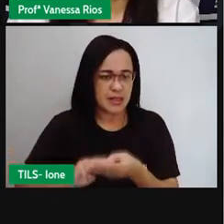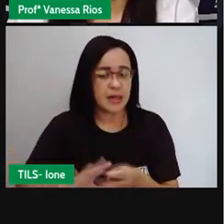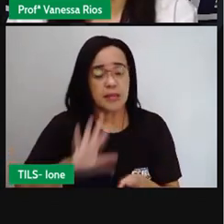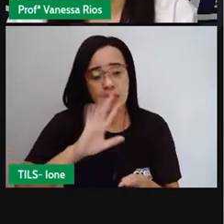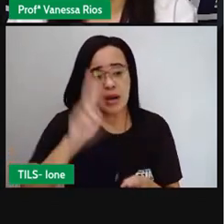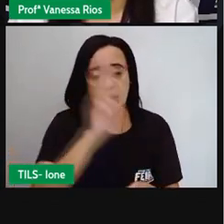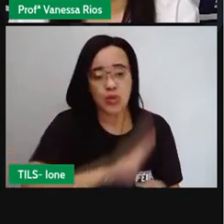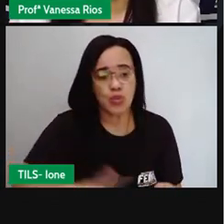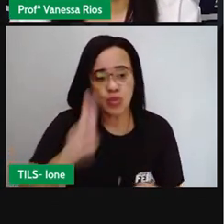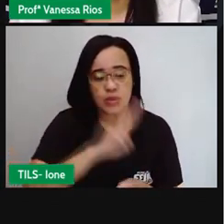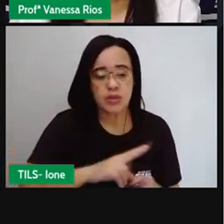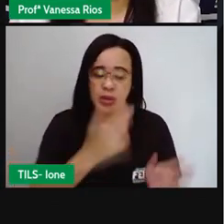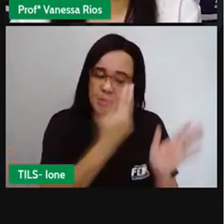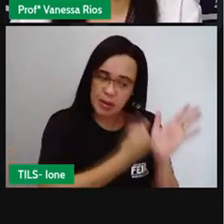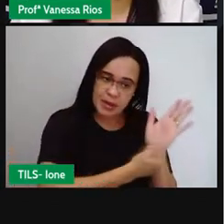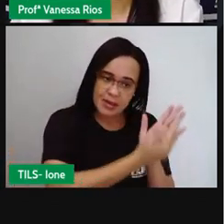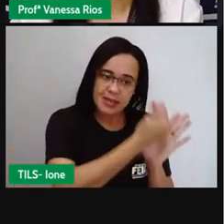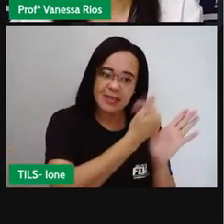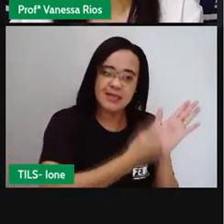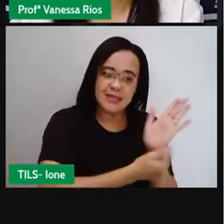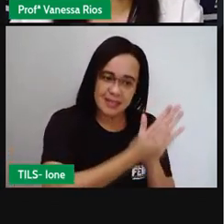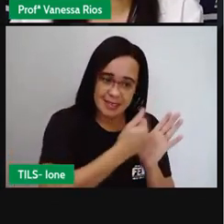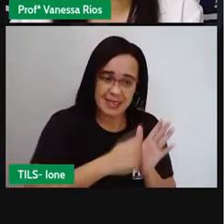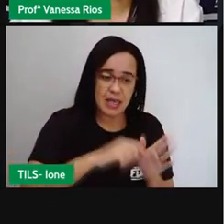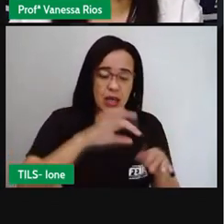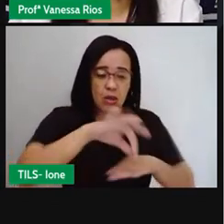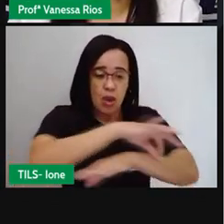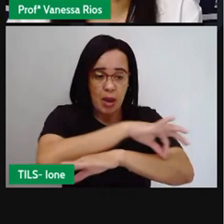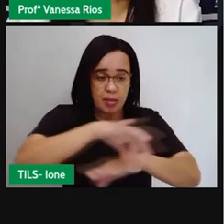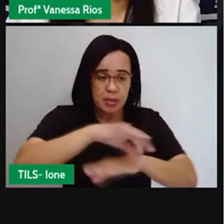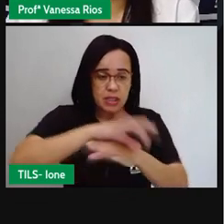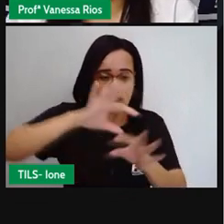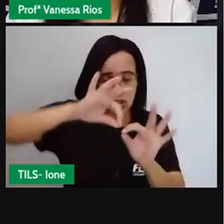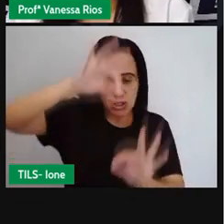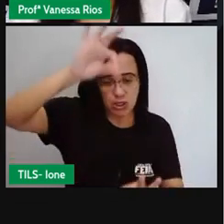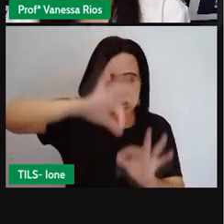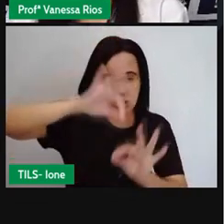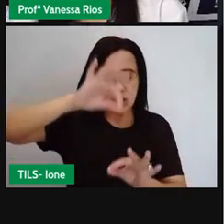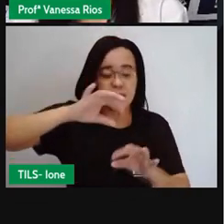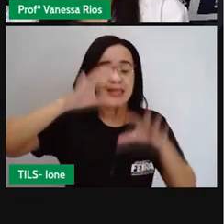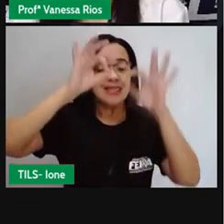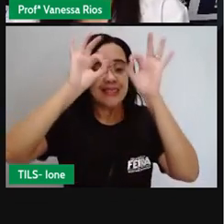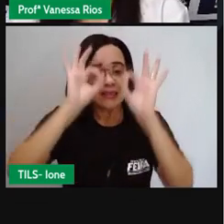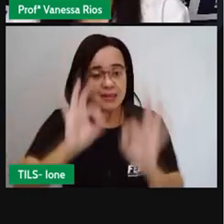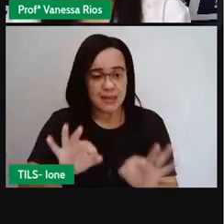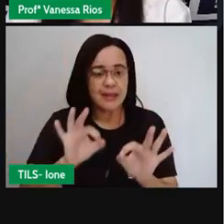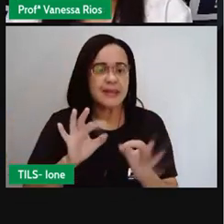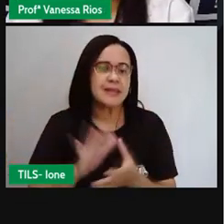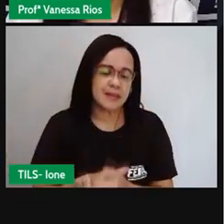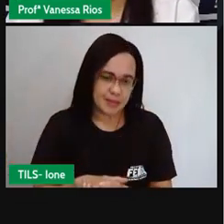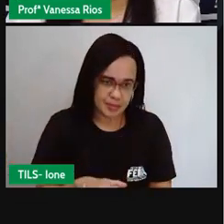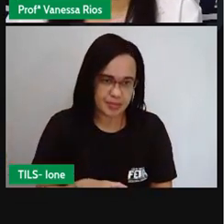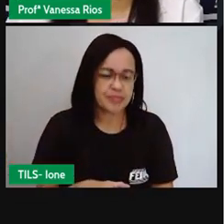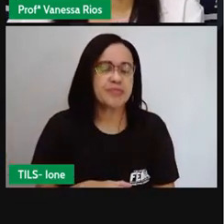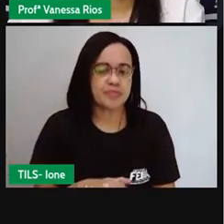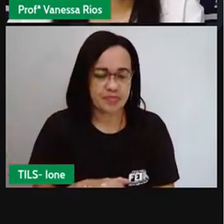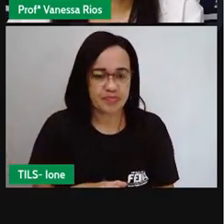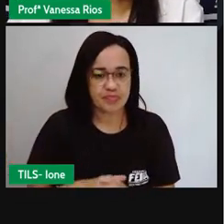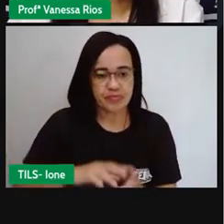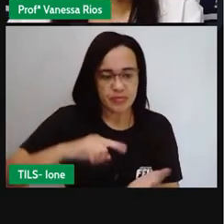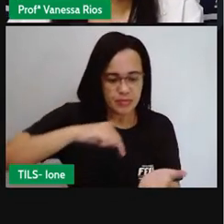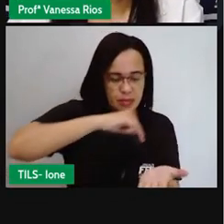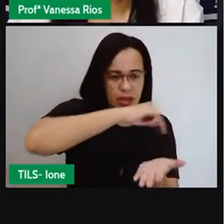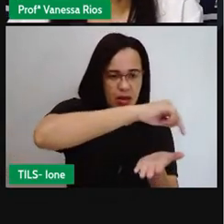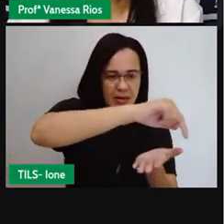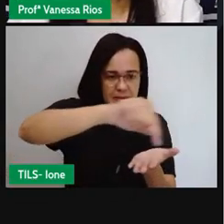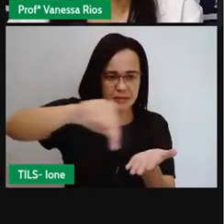circunferências numa medida exata. E aí o ângulo formado quando a gente fala em uma volta completa, se a gente pegar lá